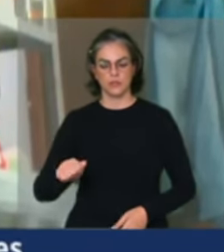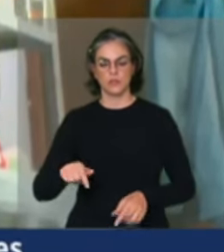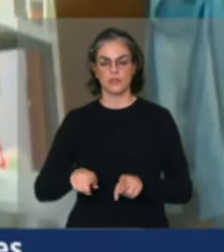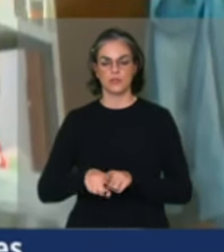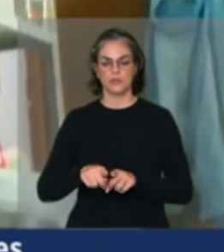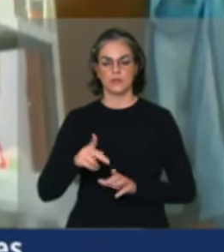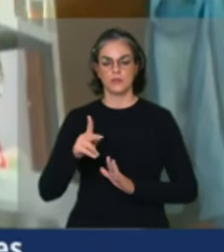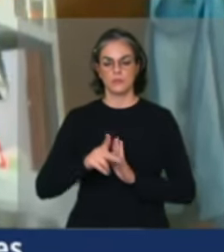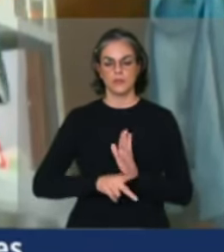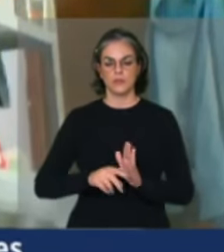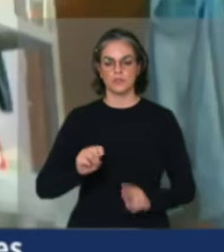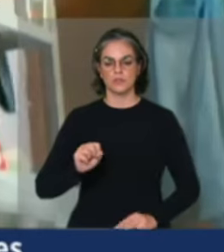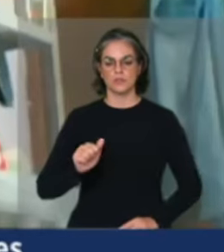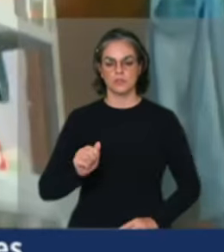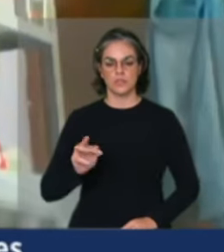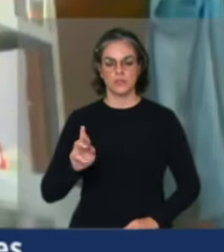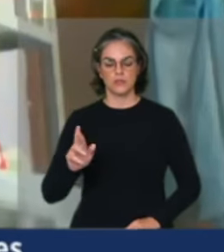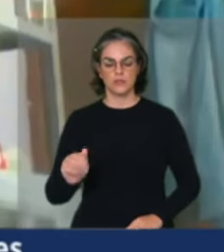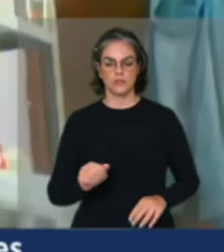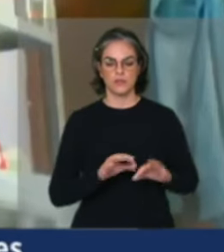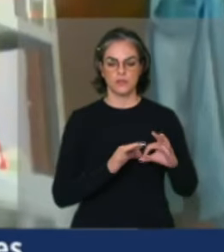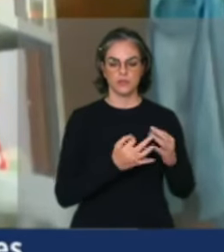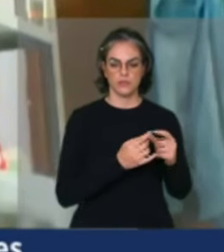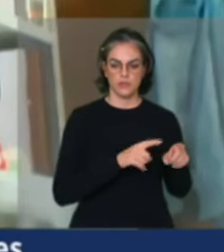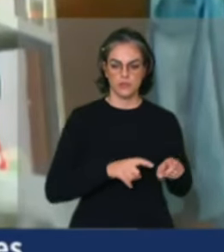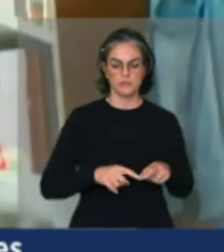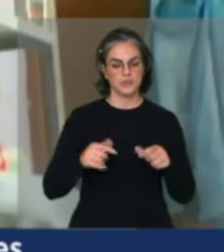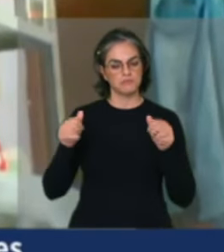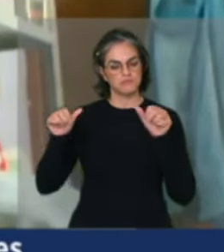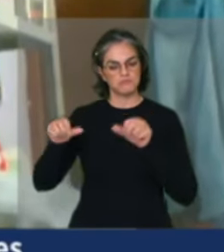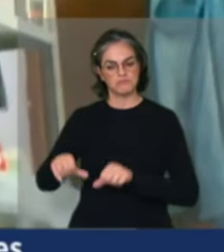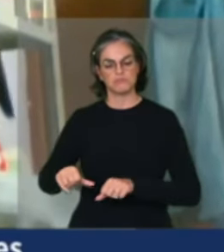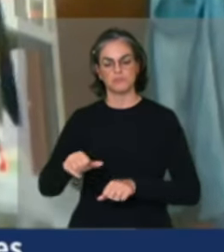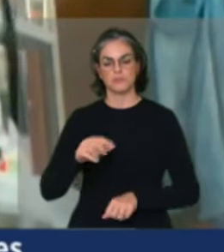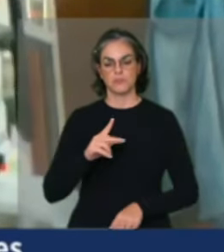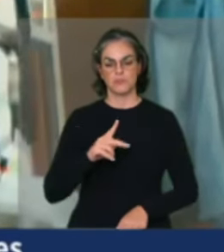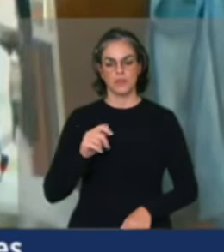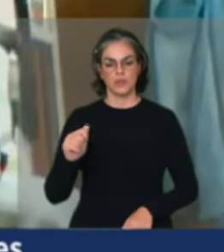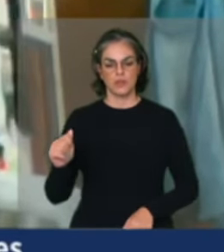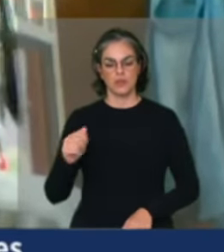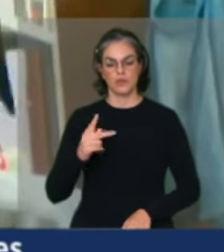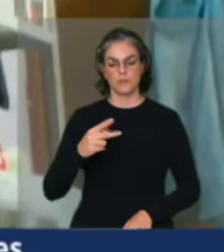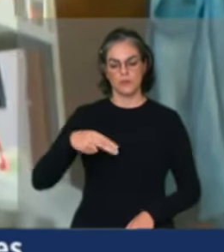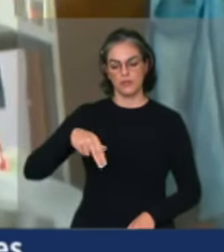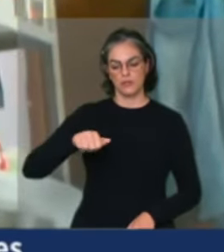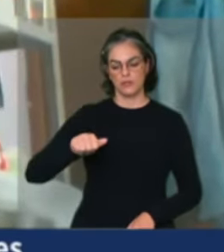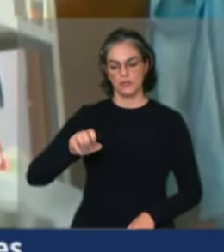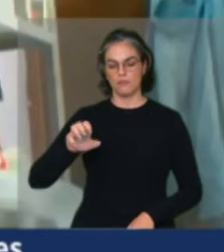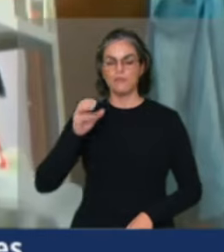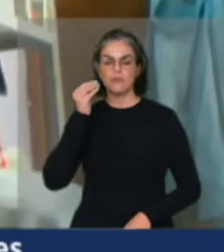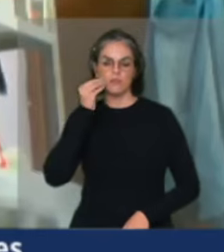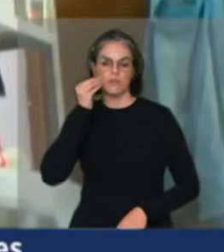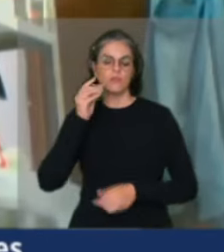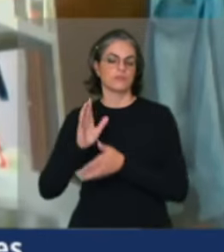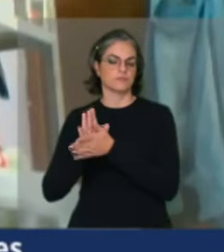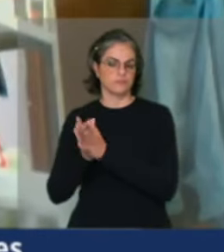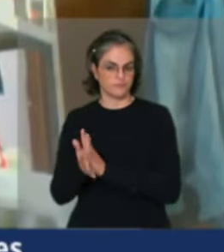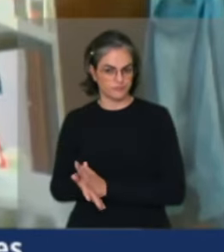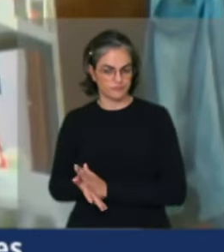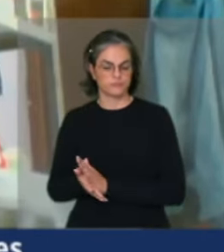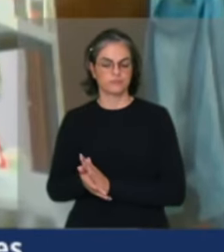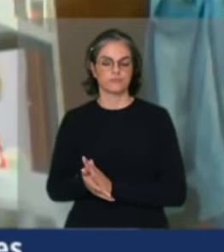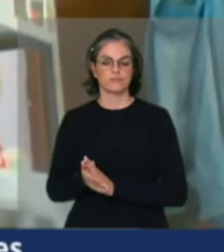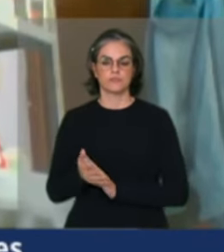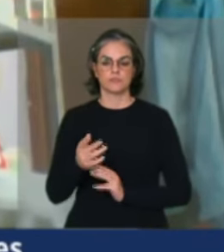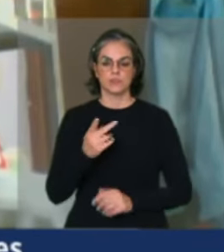específico para a agricultura familiar, as tentativas de destruição do PAA, do PNAE, a tentativa de avançar com o PL